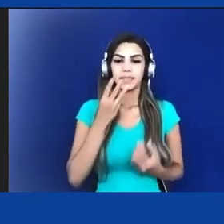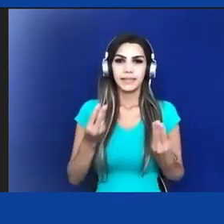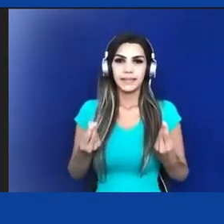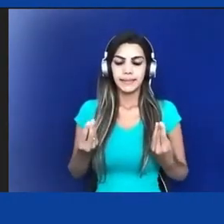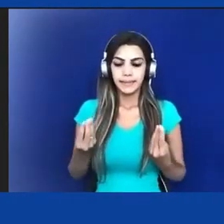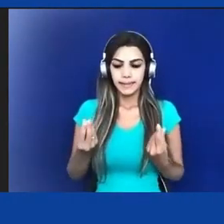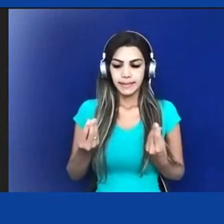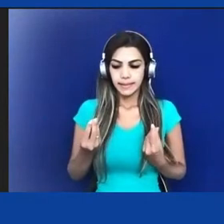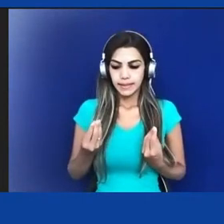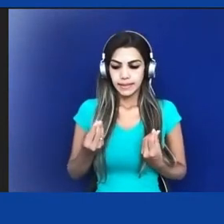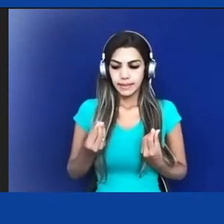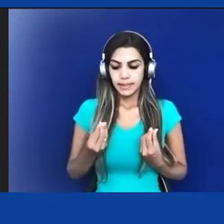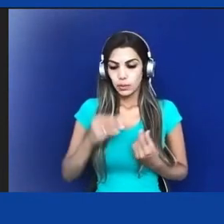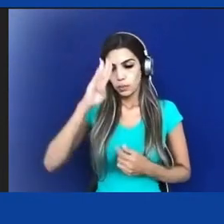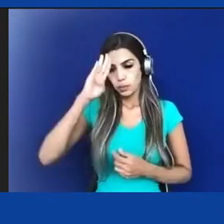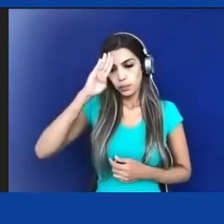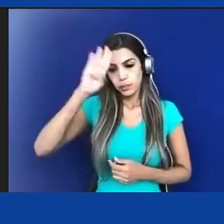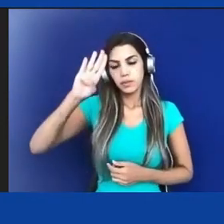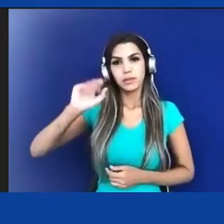submeter